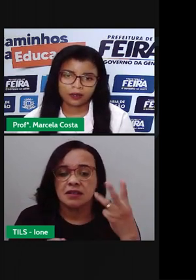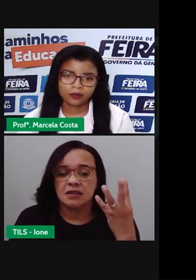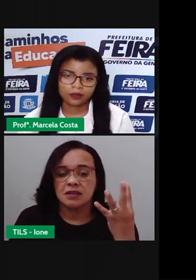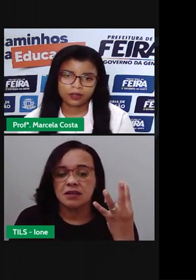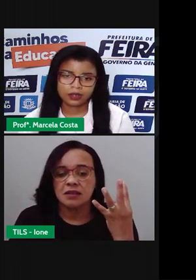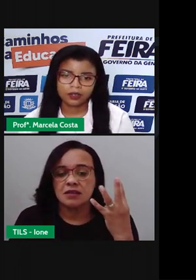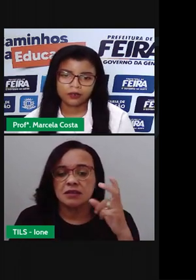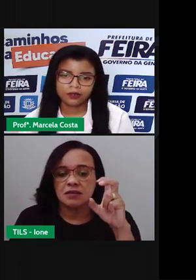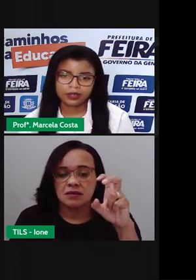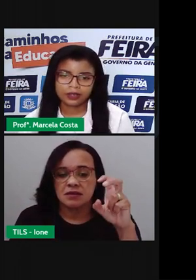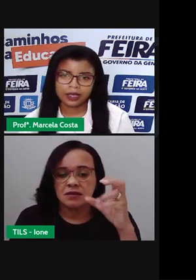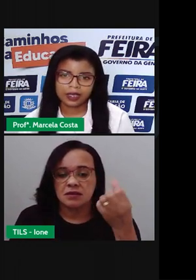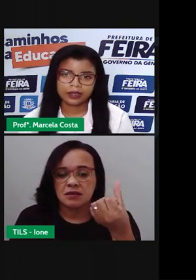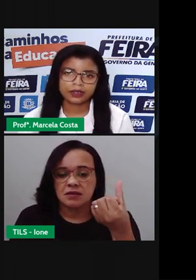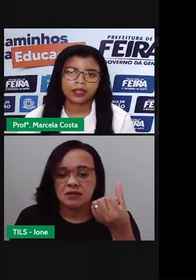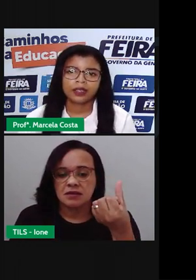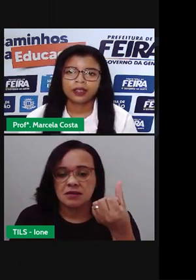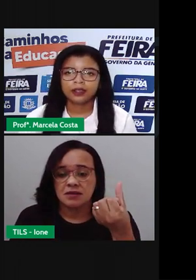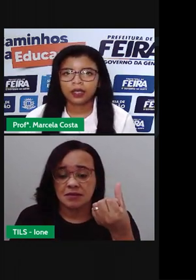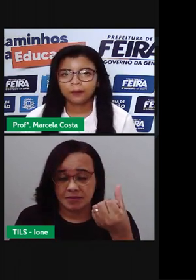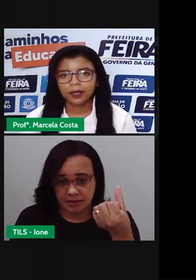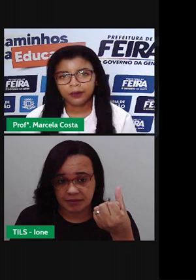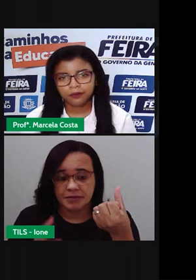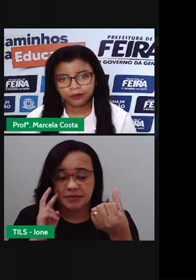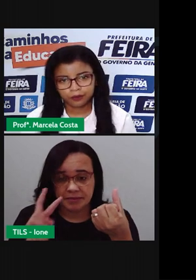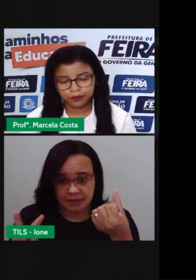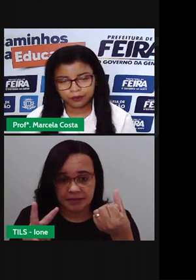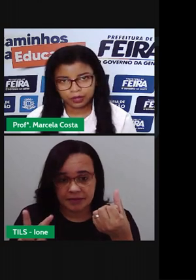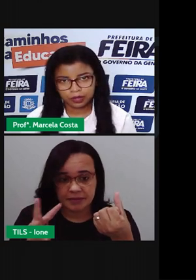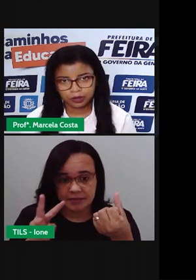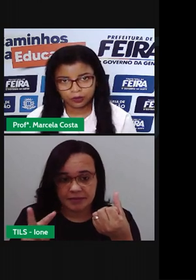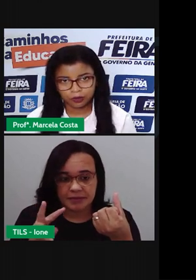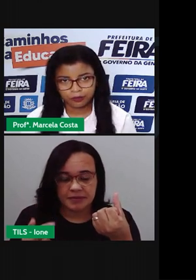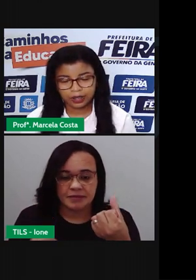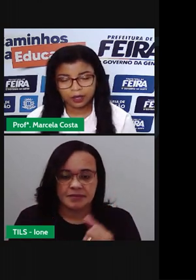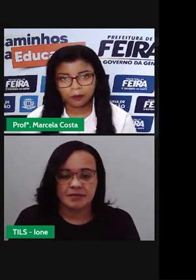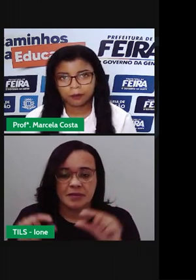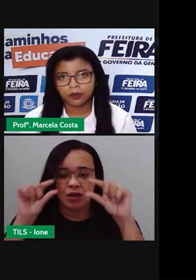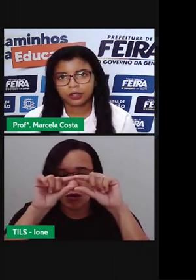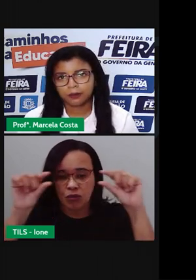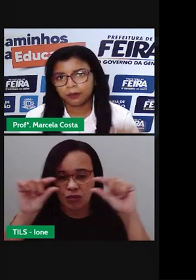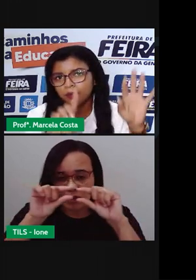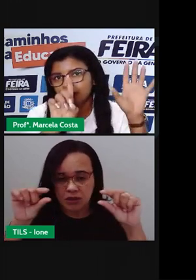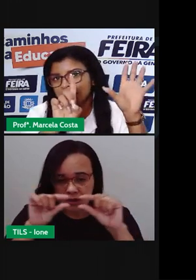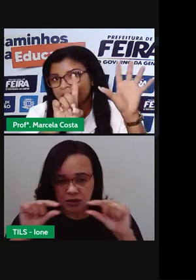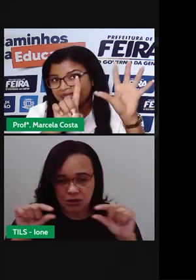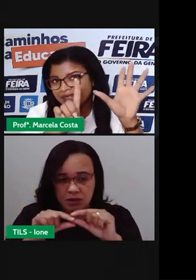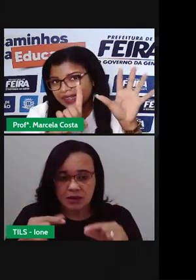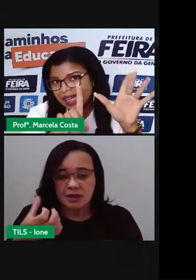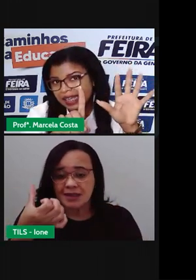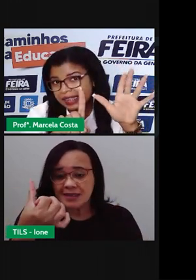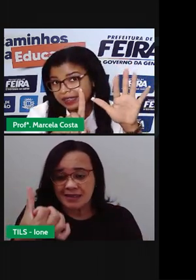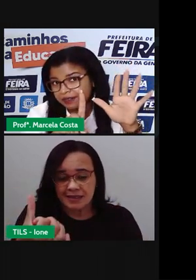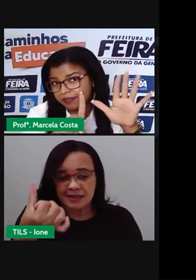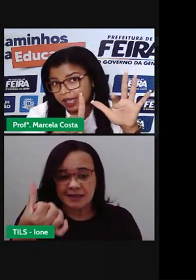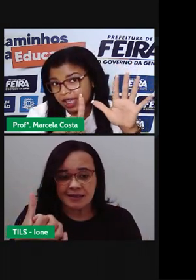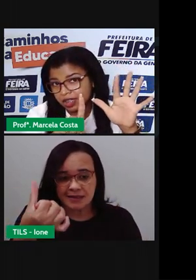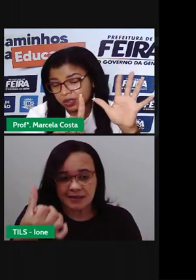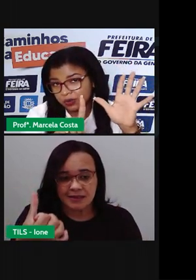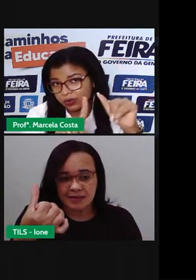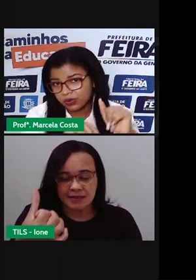quatro, cinco, seis. Então, é um estrofe que é composta por seis